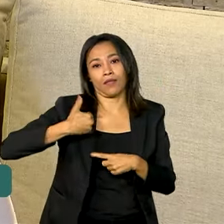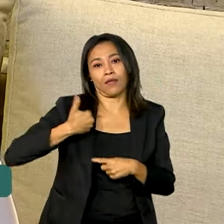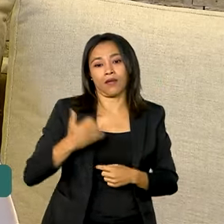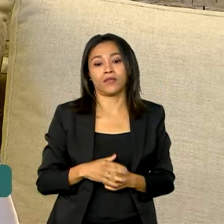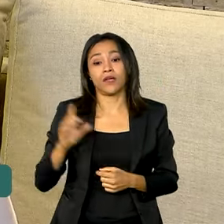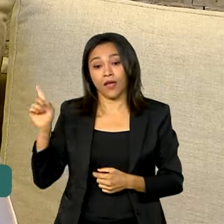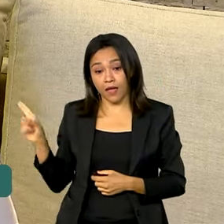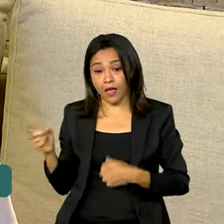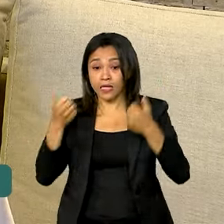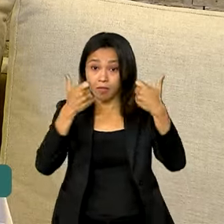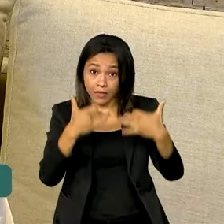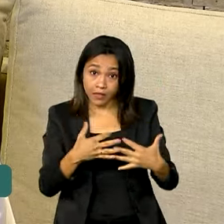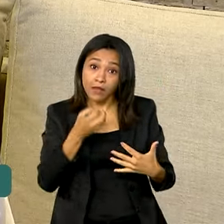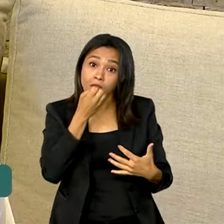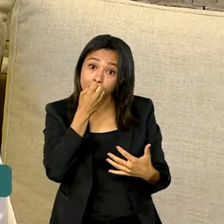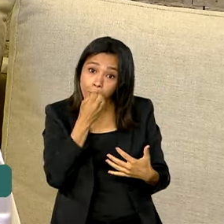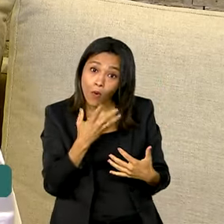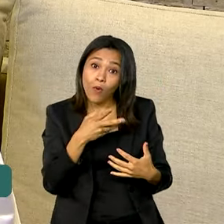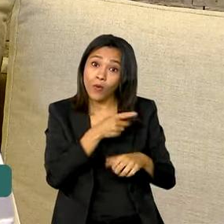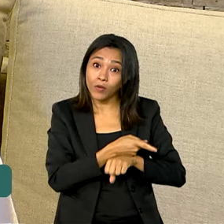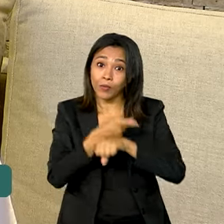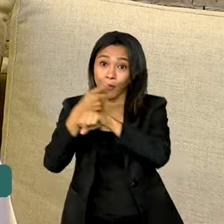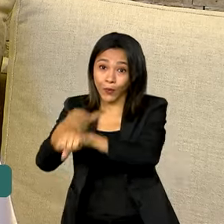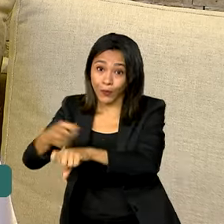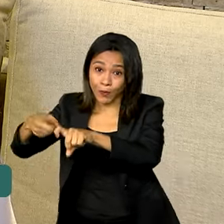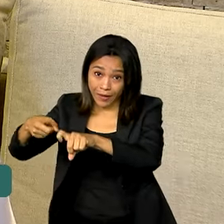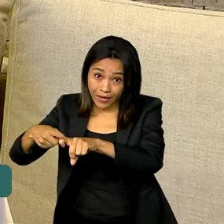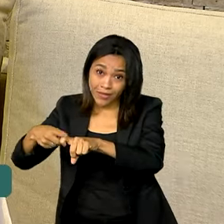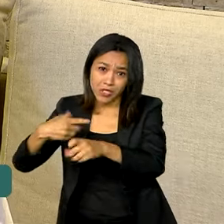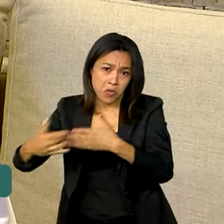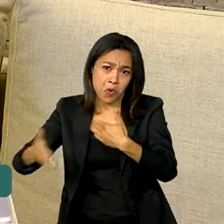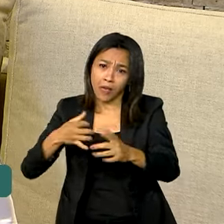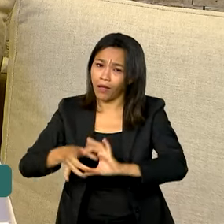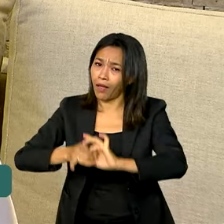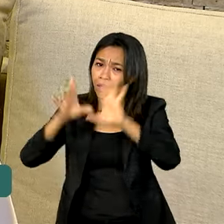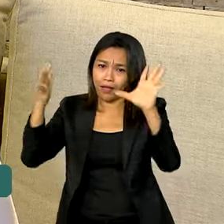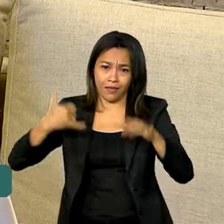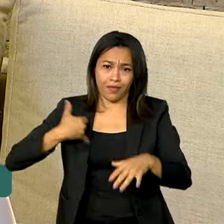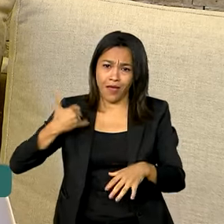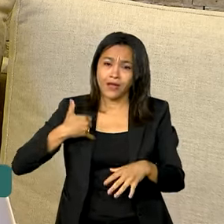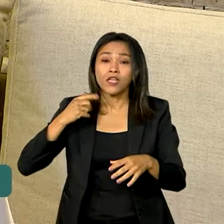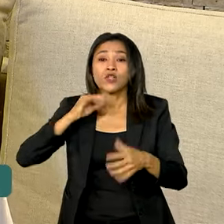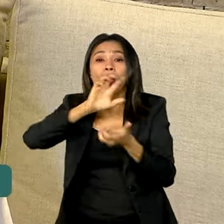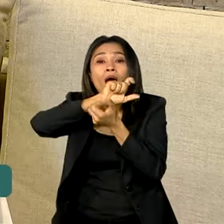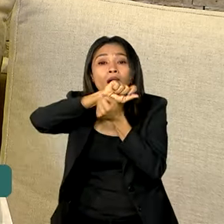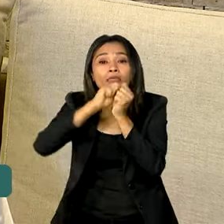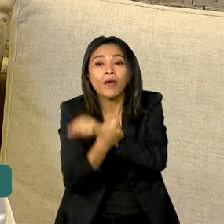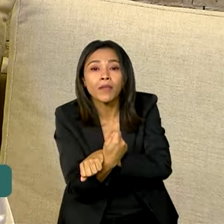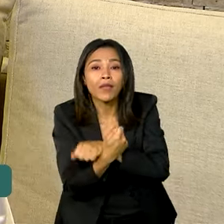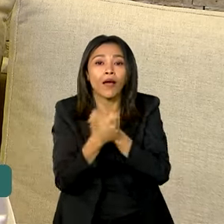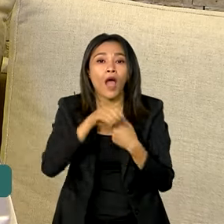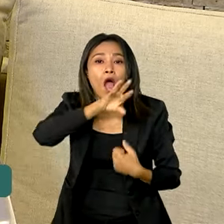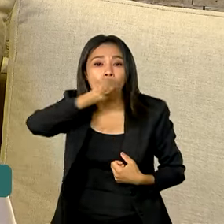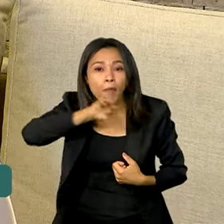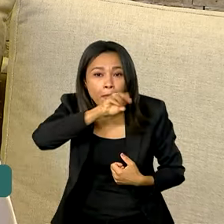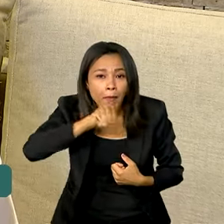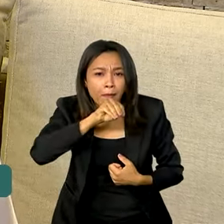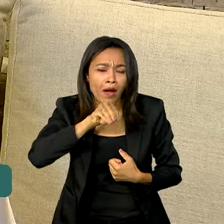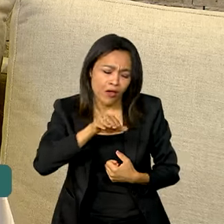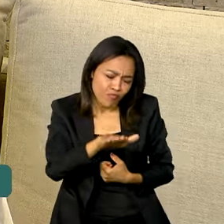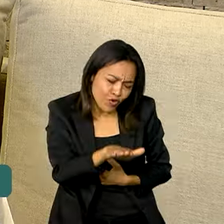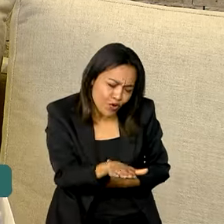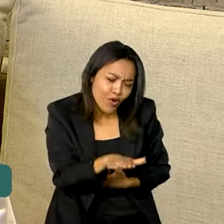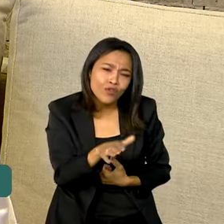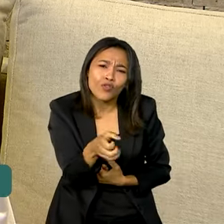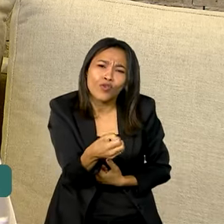um bom proveito da consulta em qualquer idade. É só a gente adaptar o linguajar. Então, se for uma criança muito novinha,